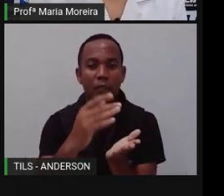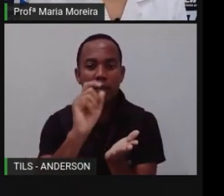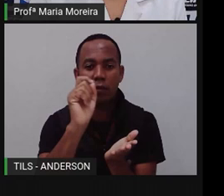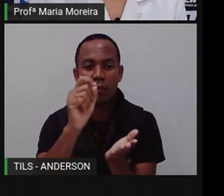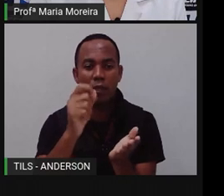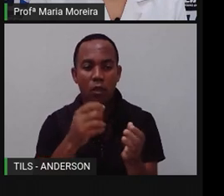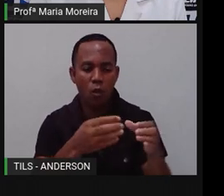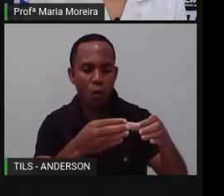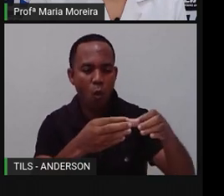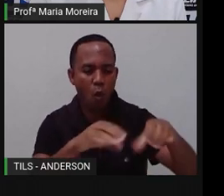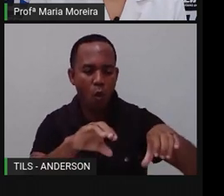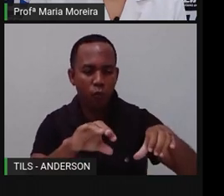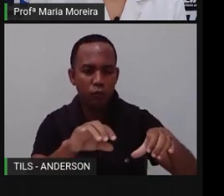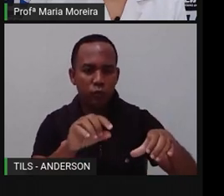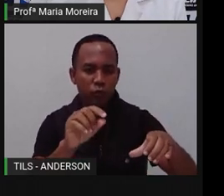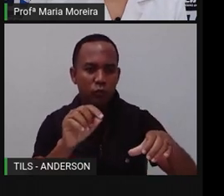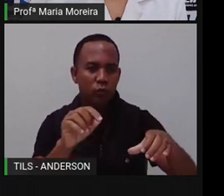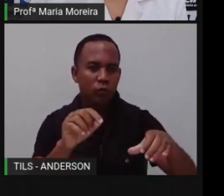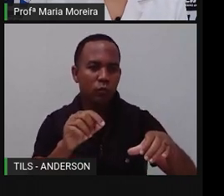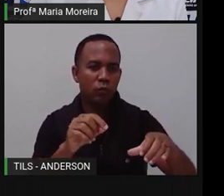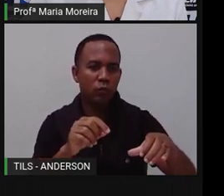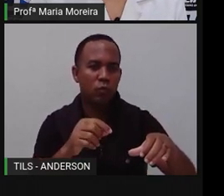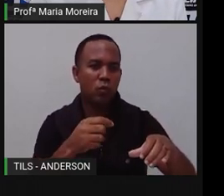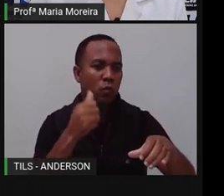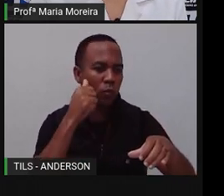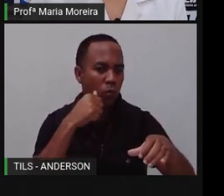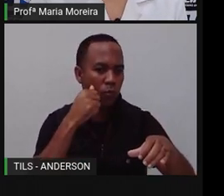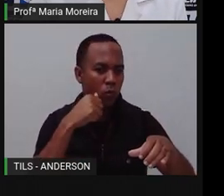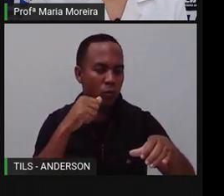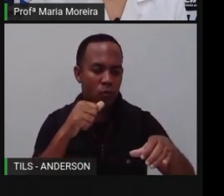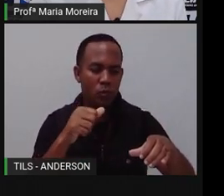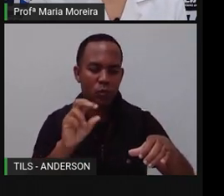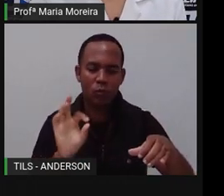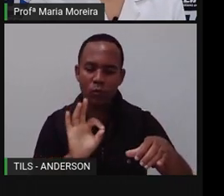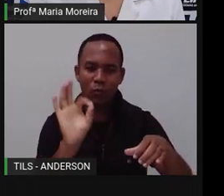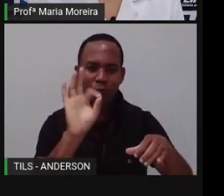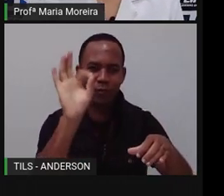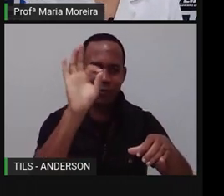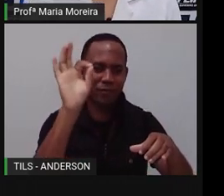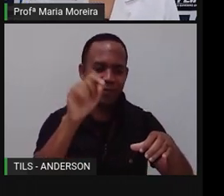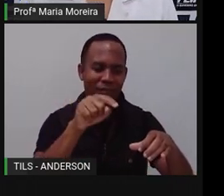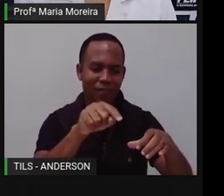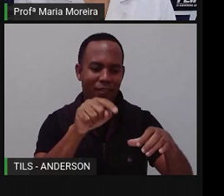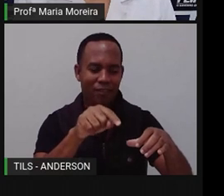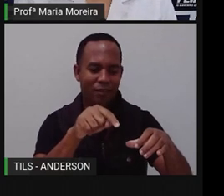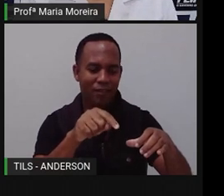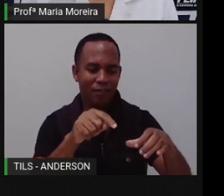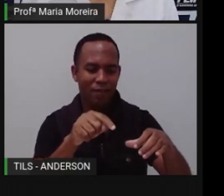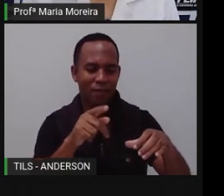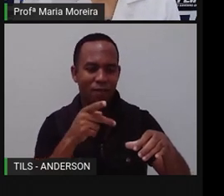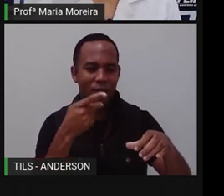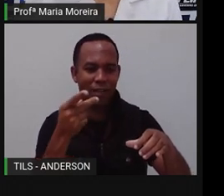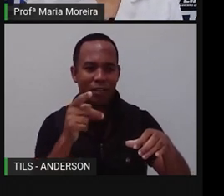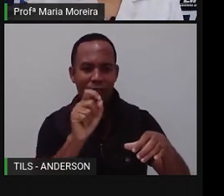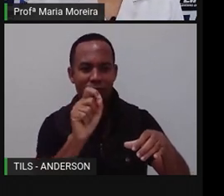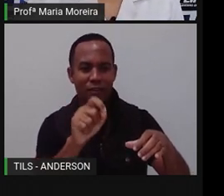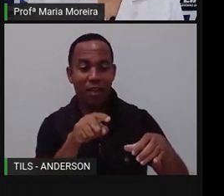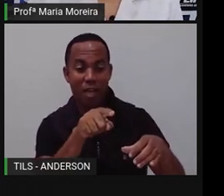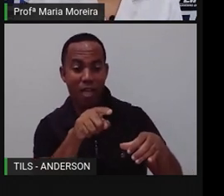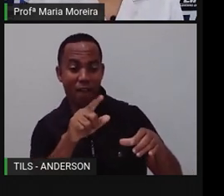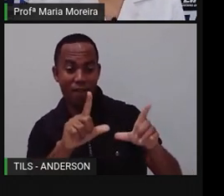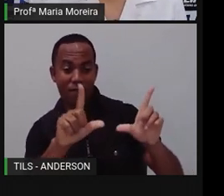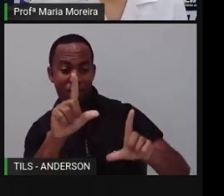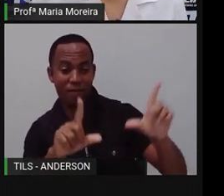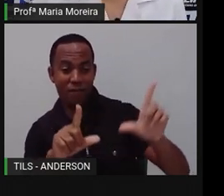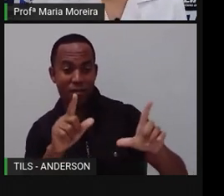deposição dos ovos por uma fêmea na parede de um criadouro com água. Então por isso que fala-se tanto na TV, olha,